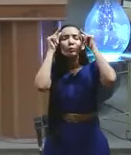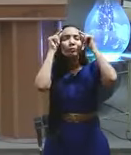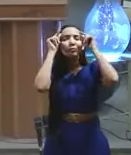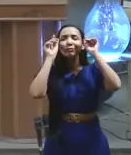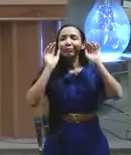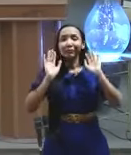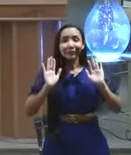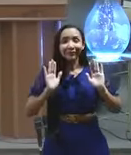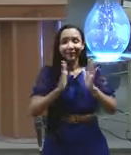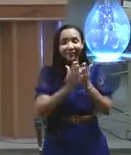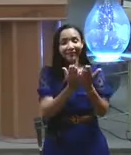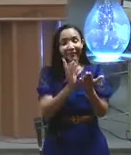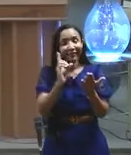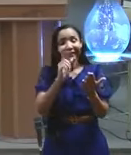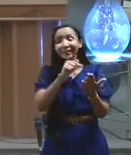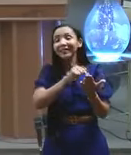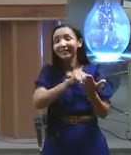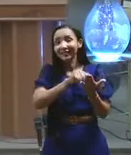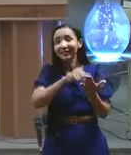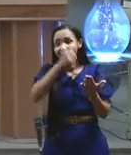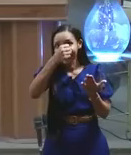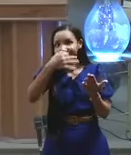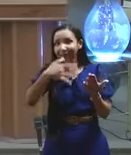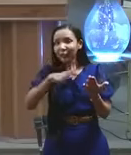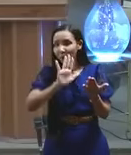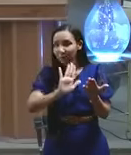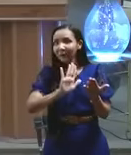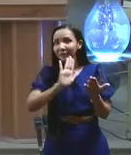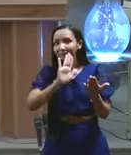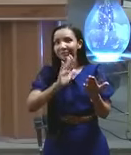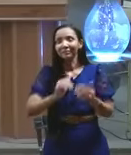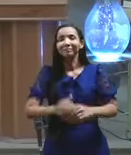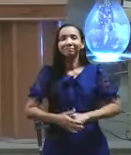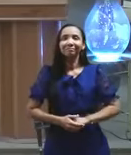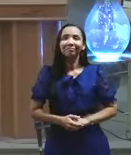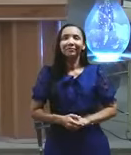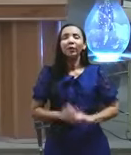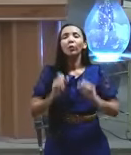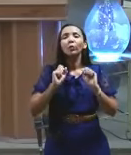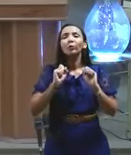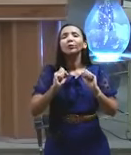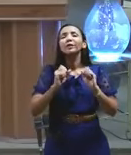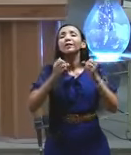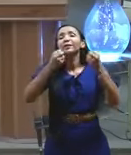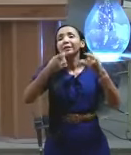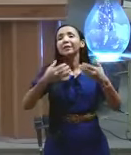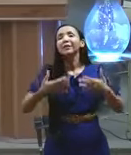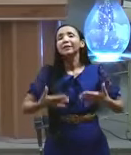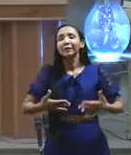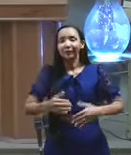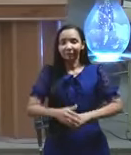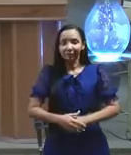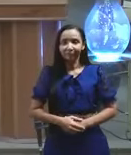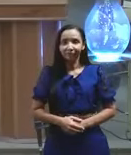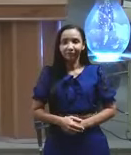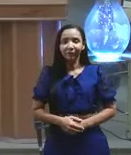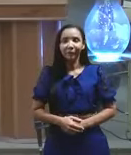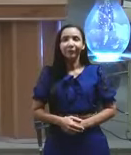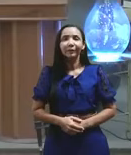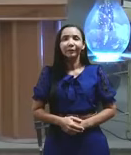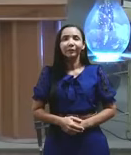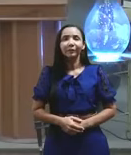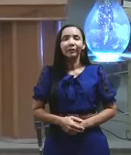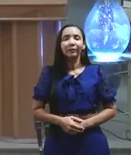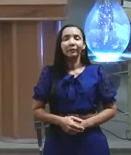a bíblia diz vou só te dizer um negocinho aqui coloca aí colossenses 3, 2 passe tranquilo agora isso aqui é para crente se tu é